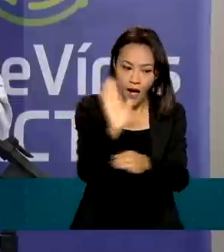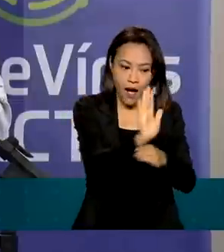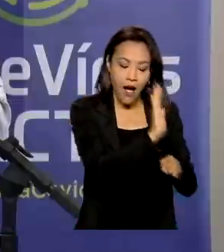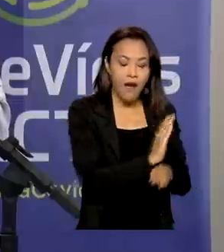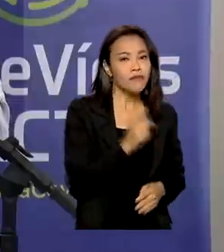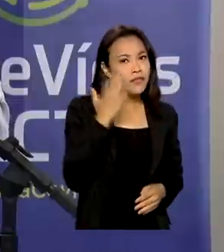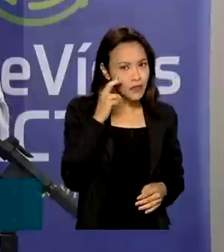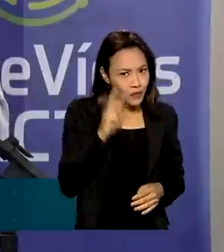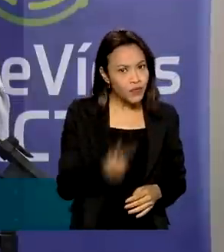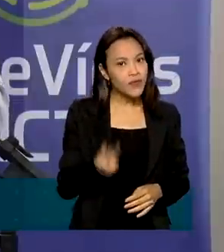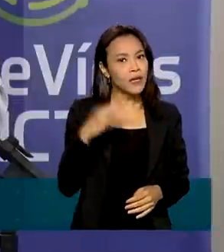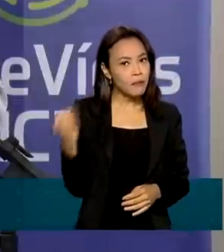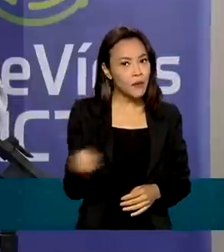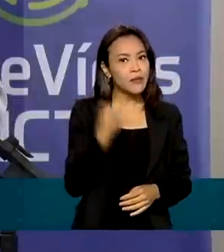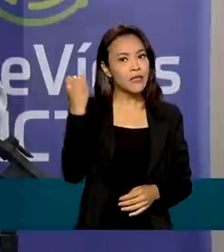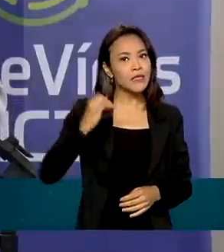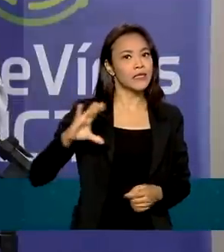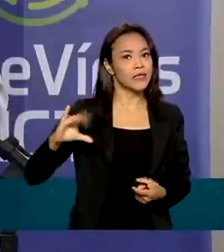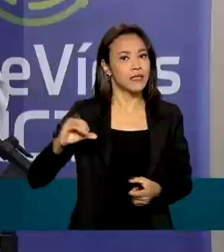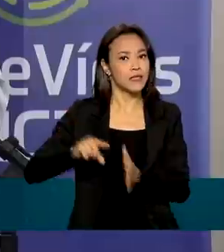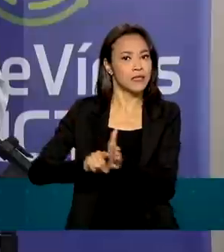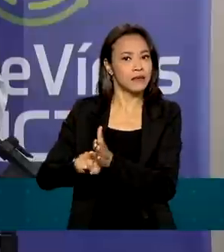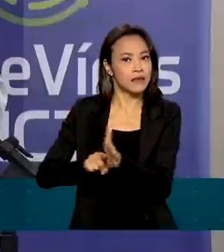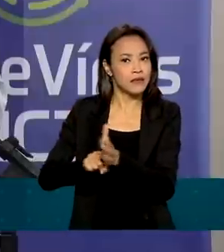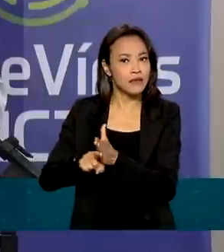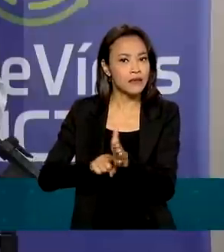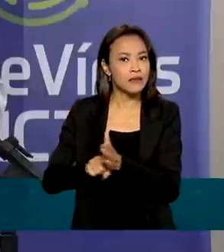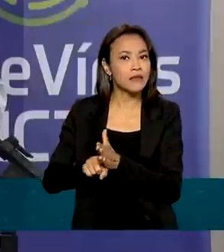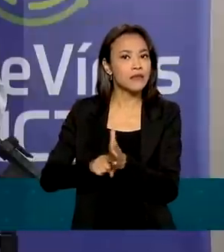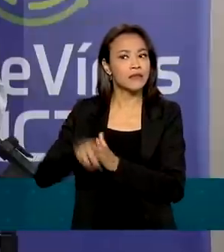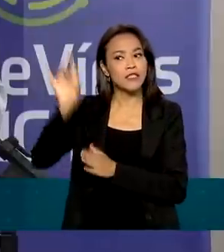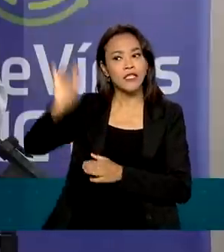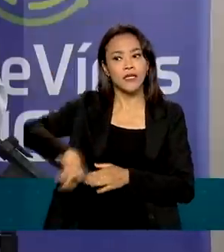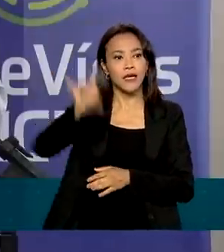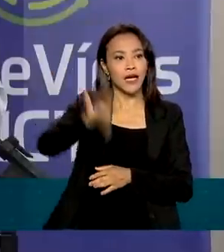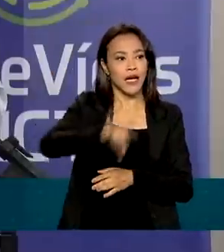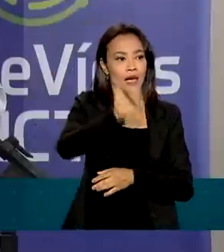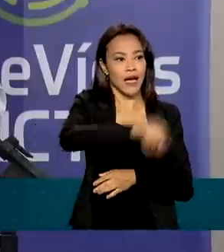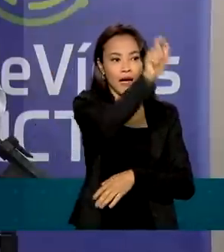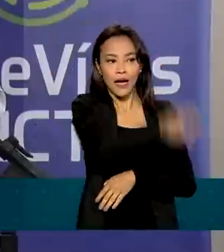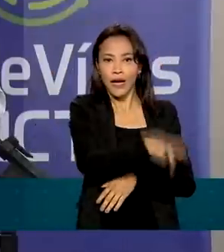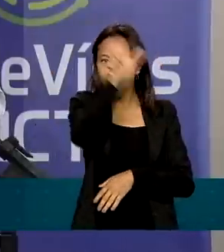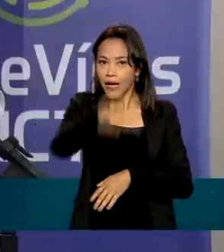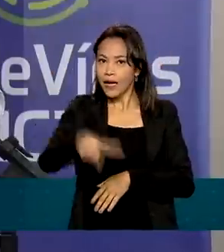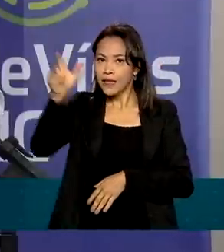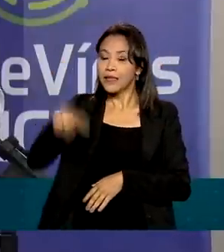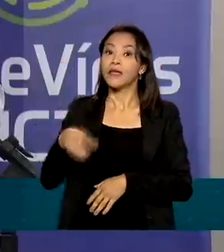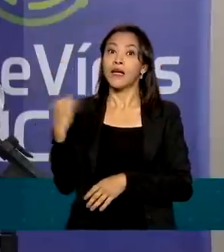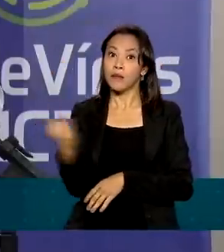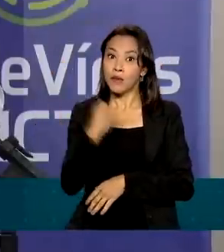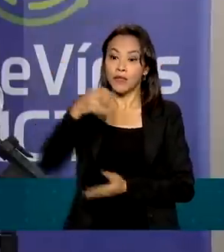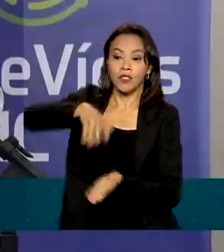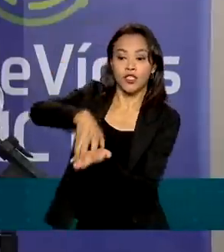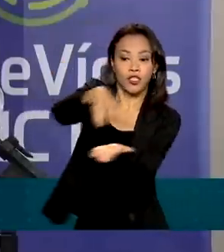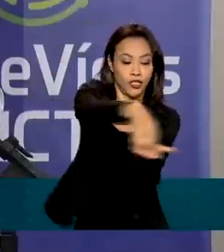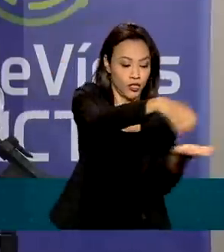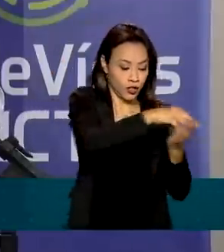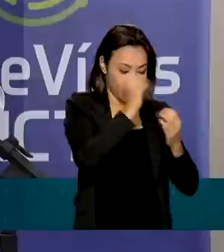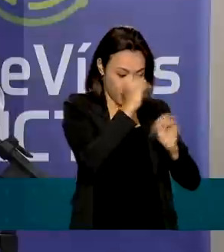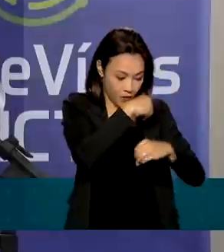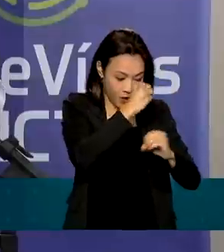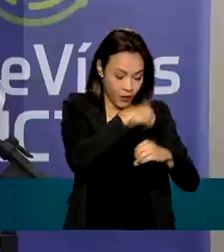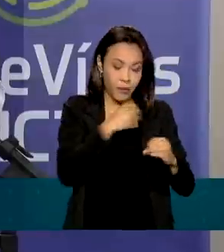a importância da ciência, a importância de cada um, de cada pesquisador, a importância de cada laboratório para que a gente tenha